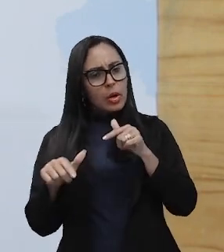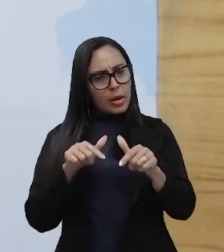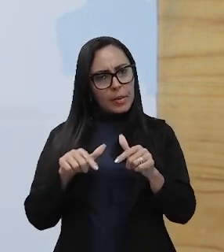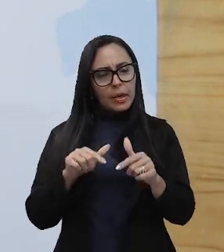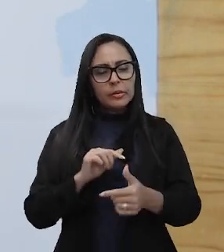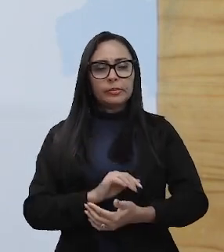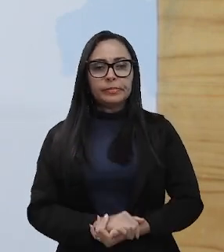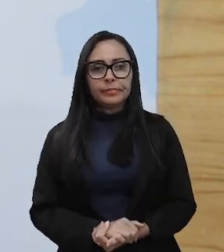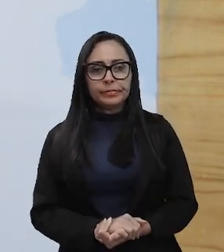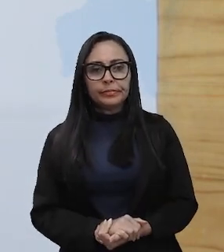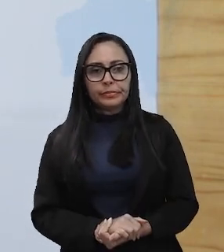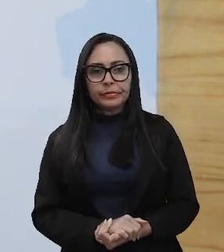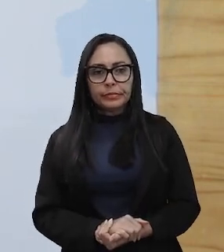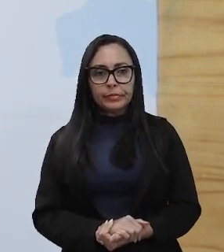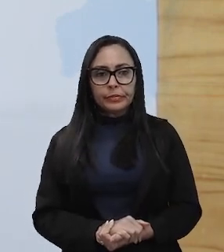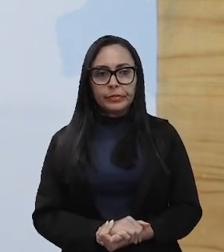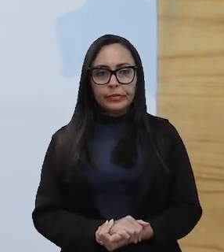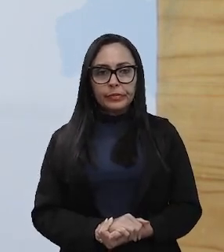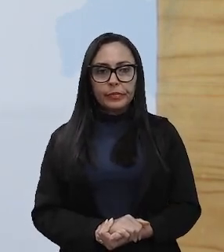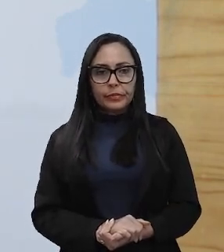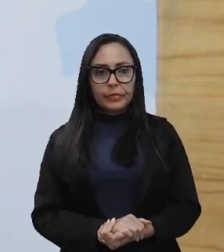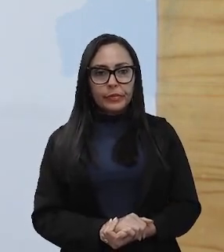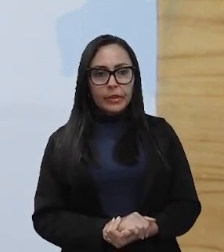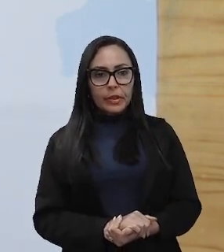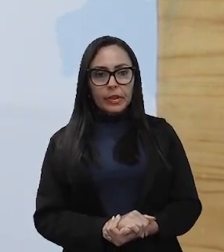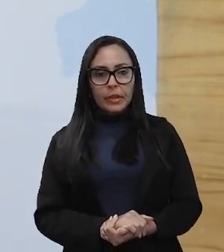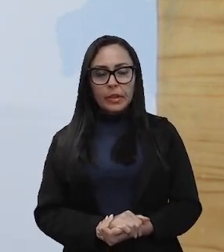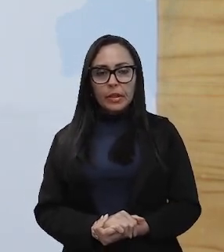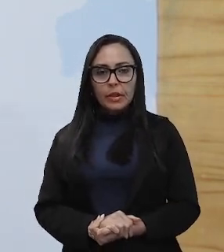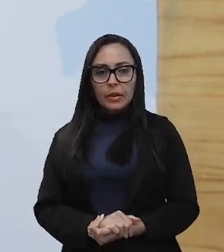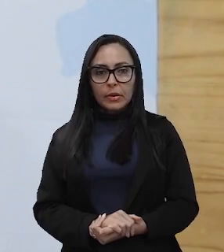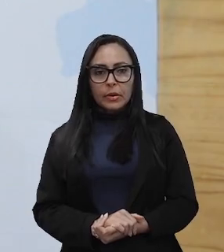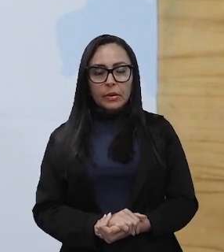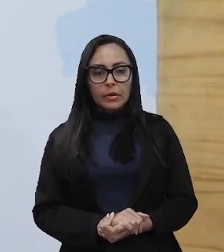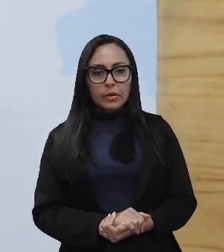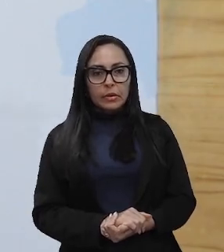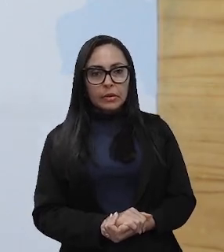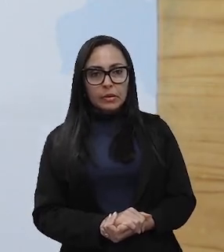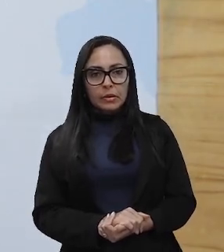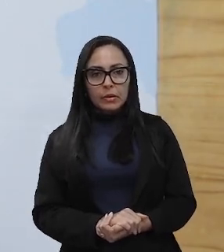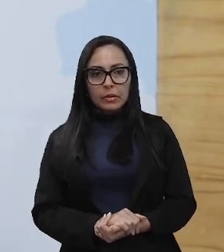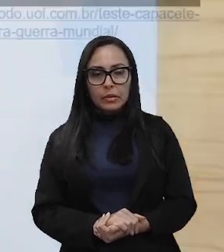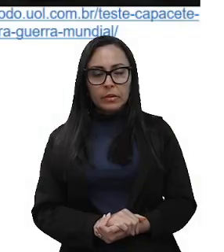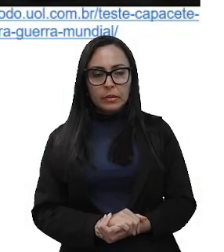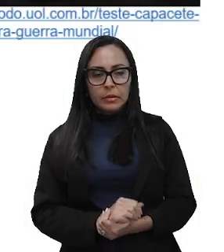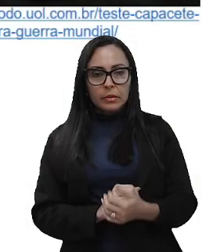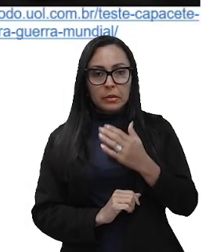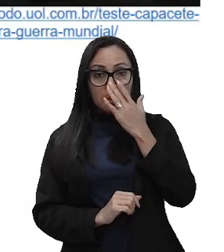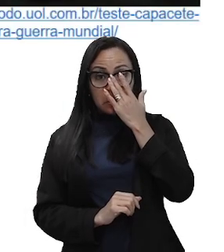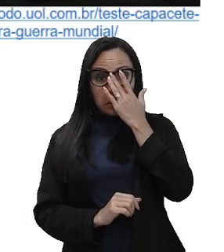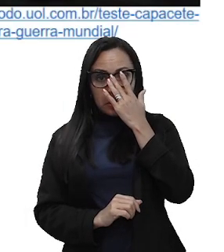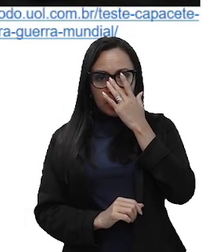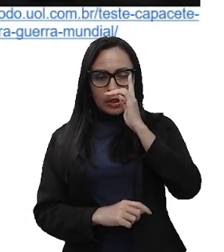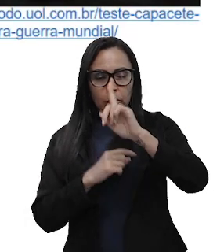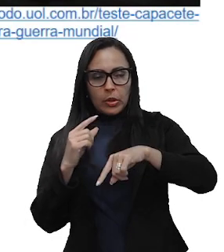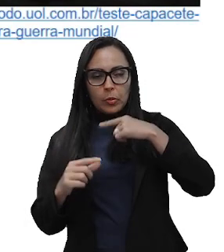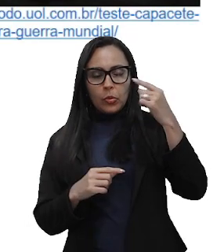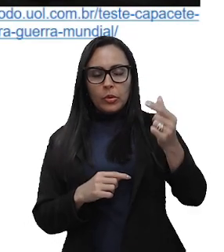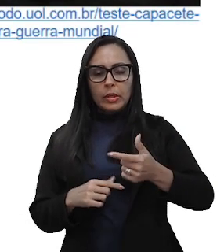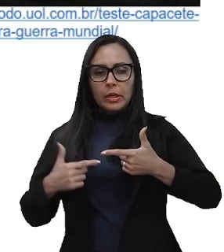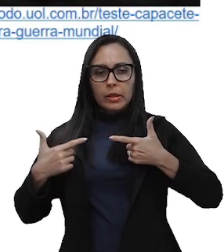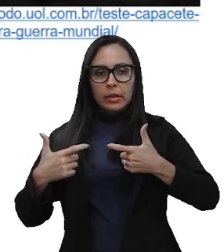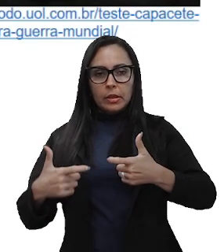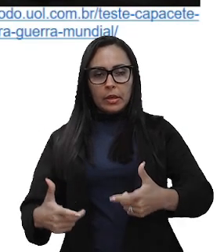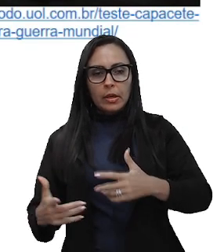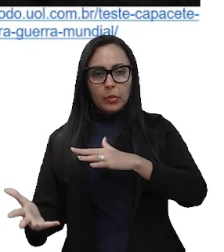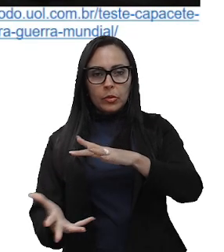agindo dessa forma para consertar um problema que ali existia. Então, após a Segunda Guerra Mundial, o